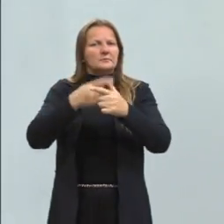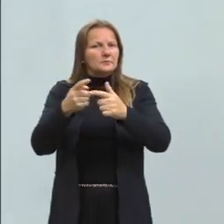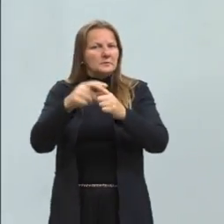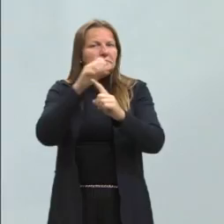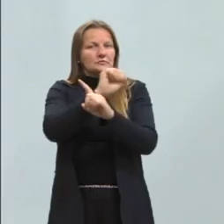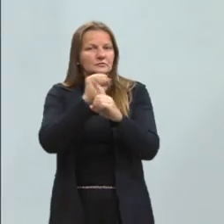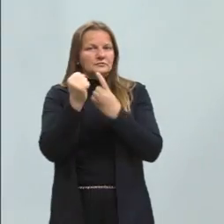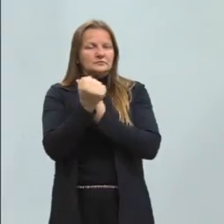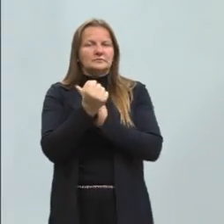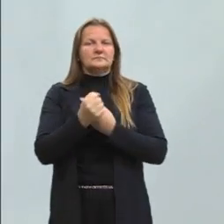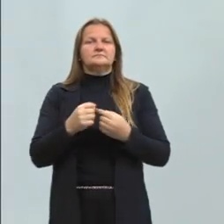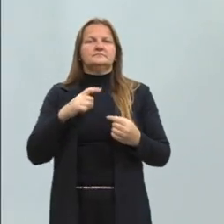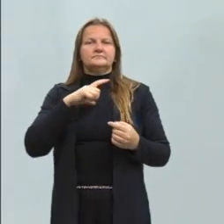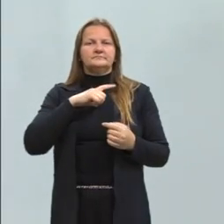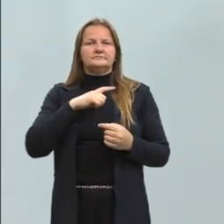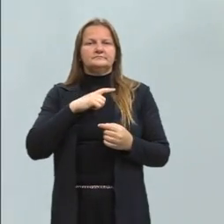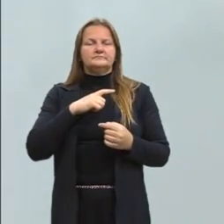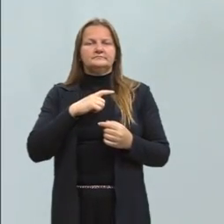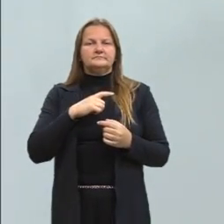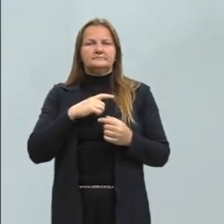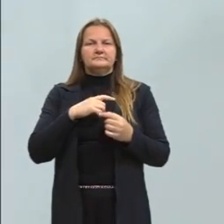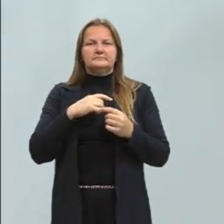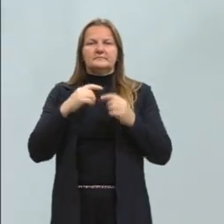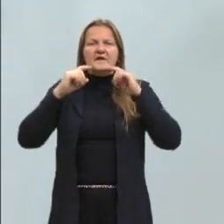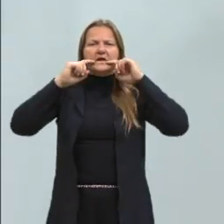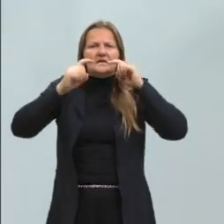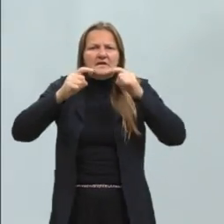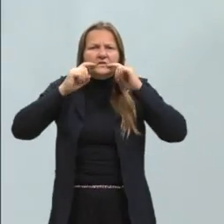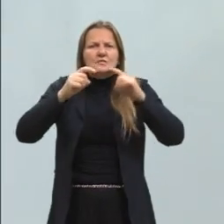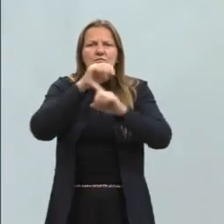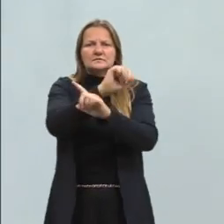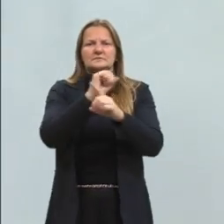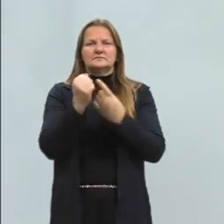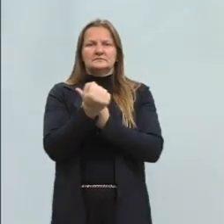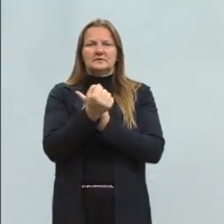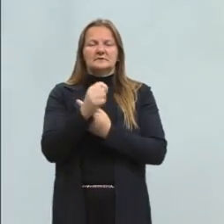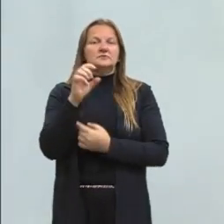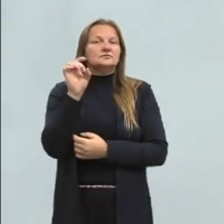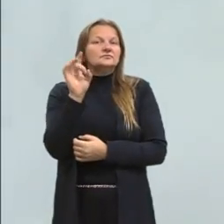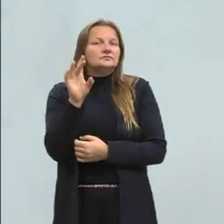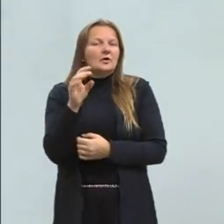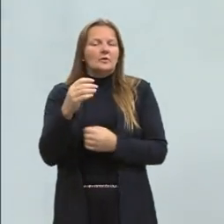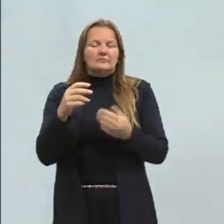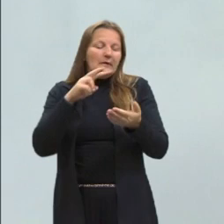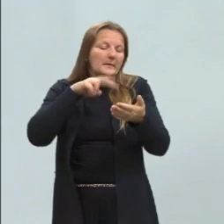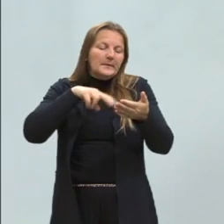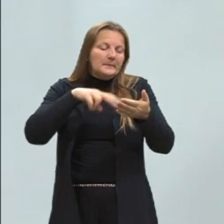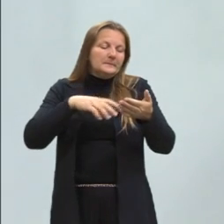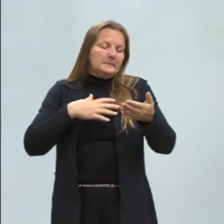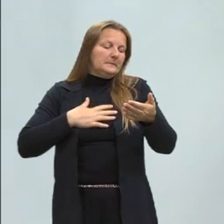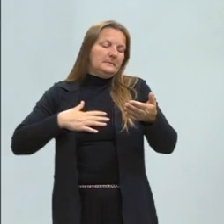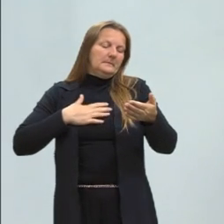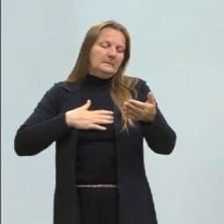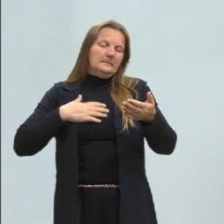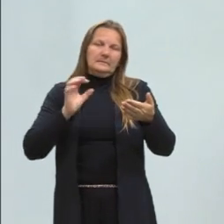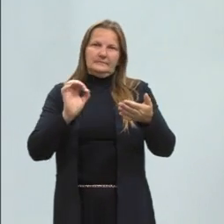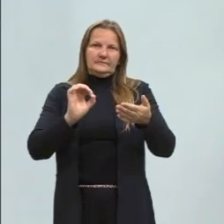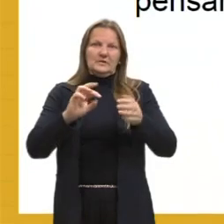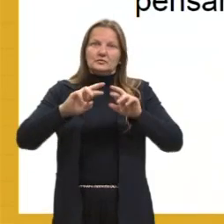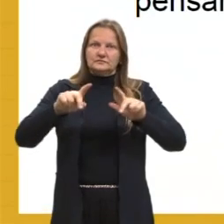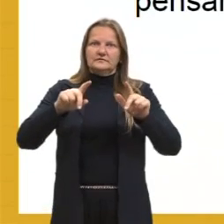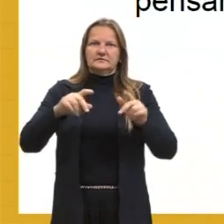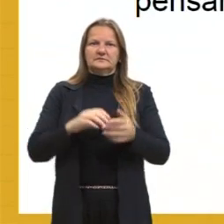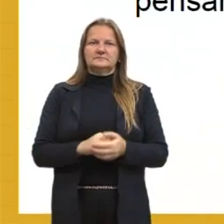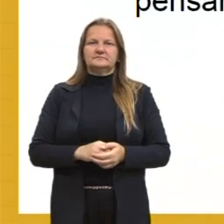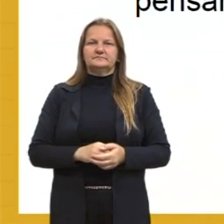social, com as denúncias sociais. A literatura não é mais apenas um entretenimento, certo? Então, né, a